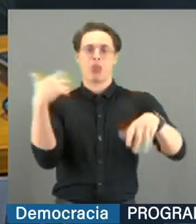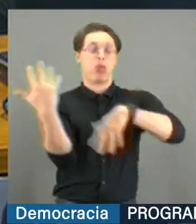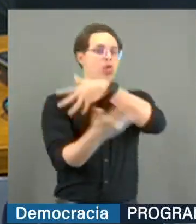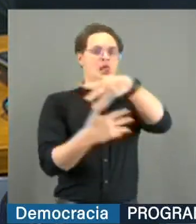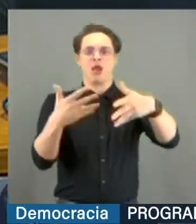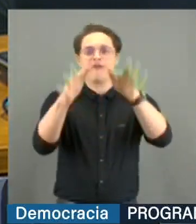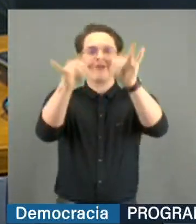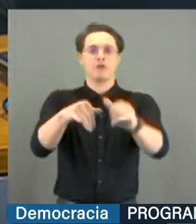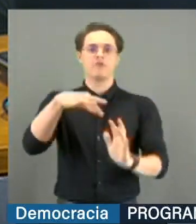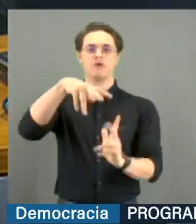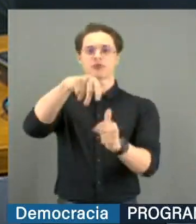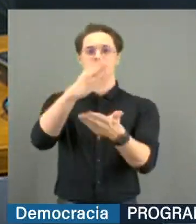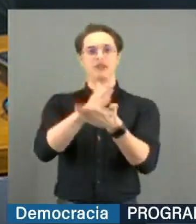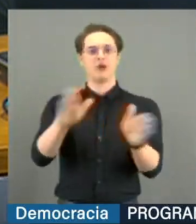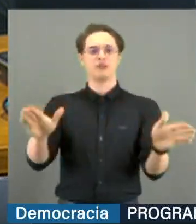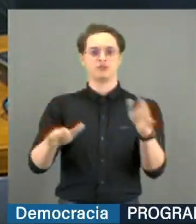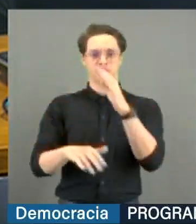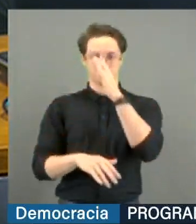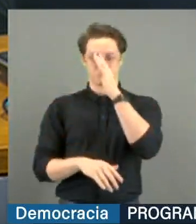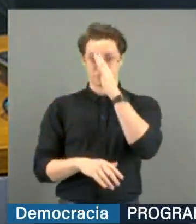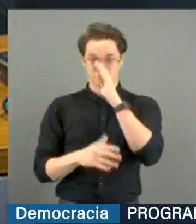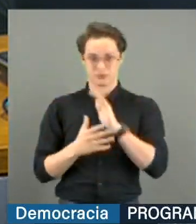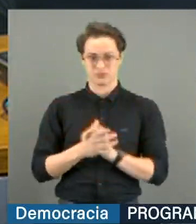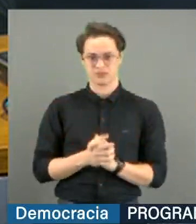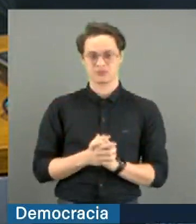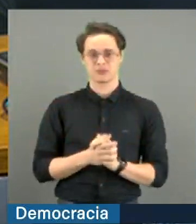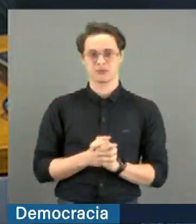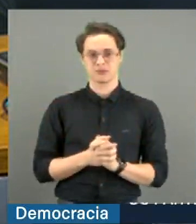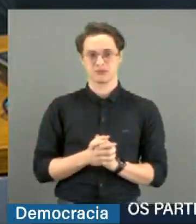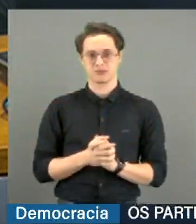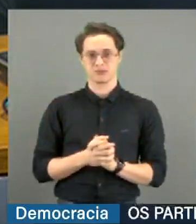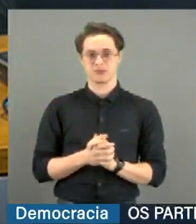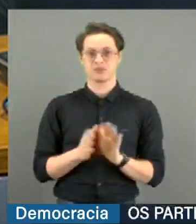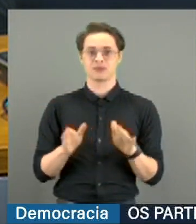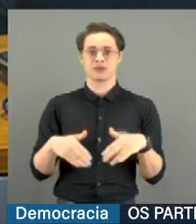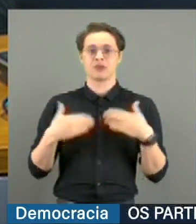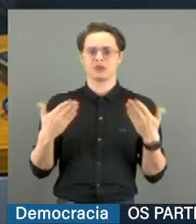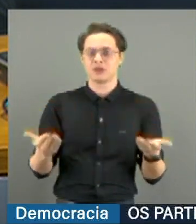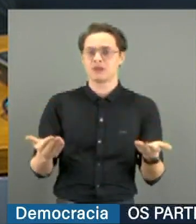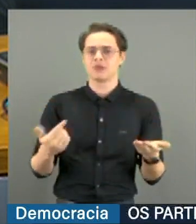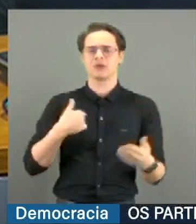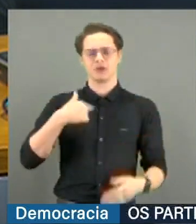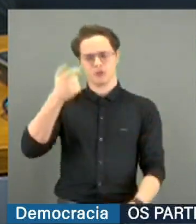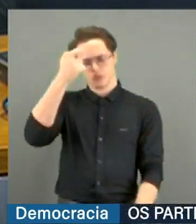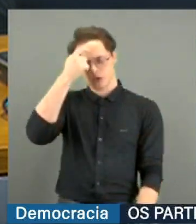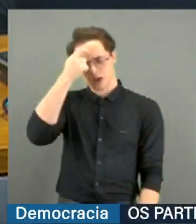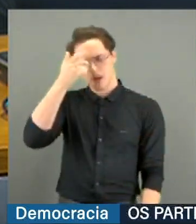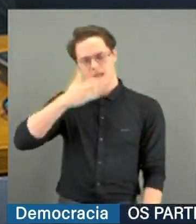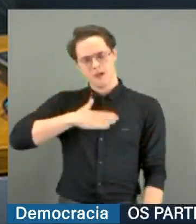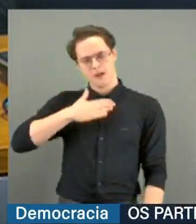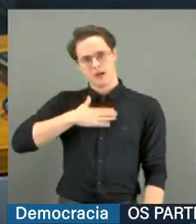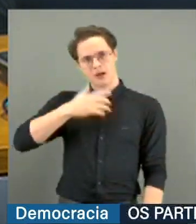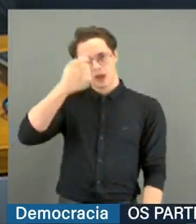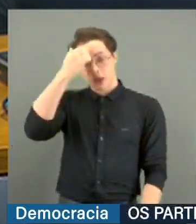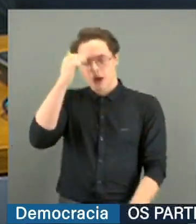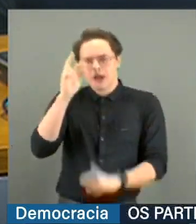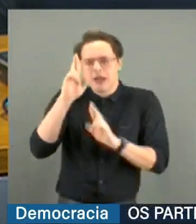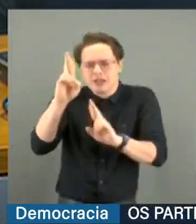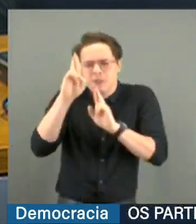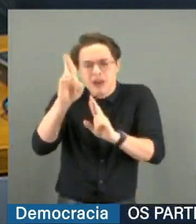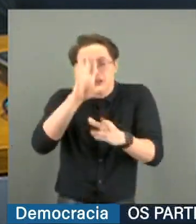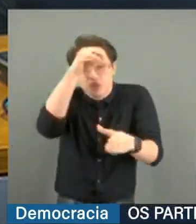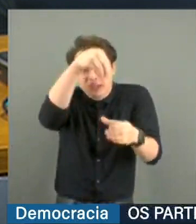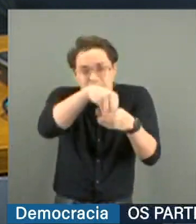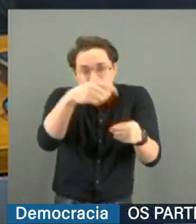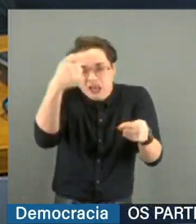de verdade. Como eu confio fielmente na consciência cristã que existe dentro dessa mente, dentro desse coração, de